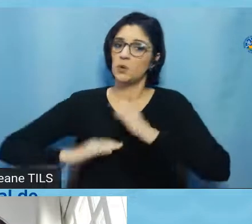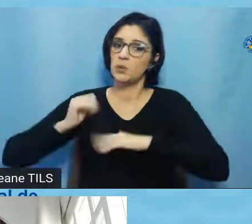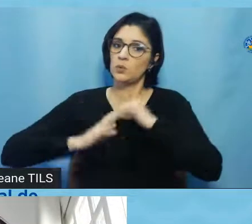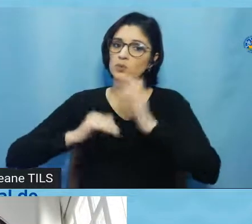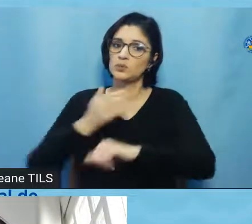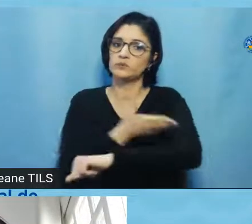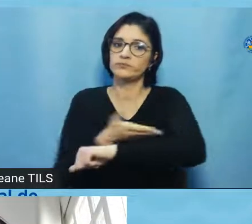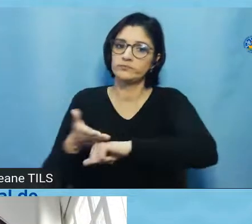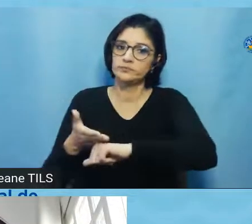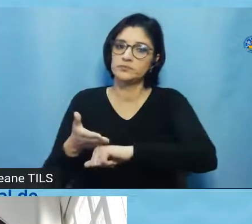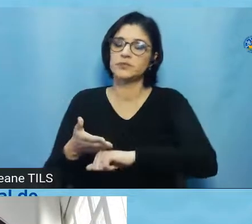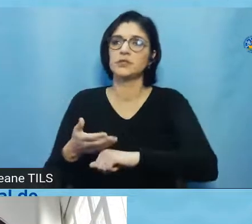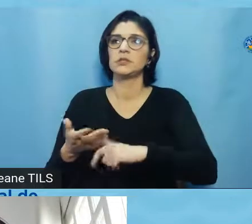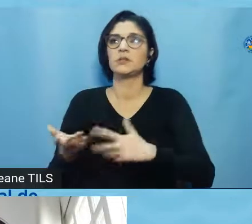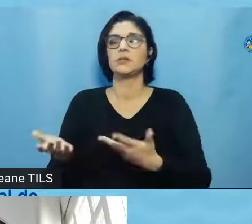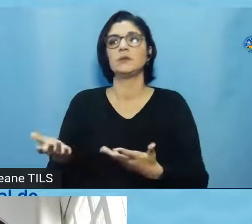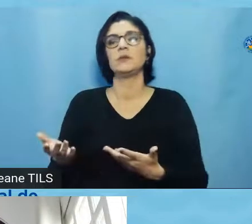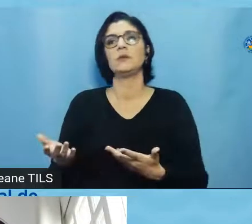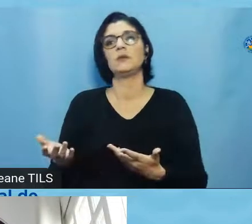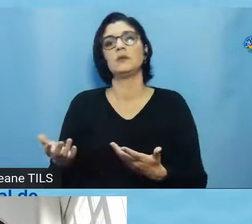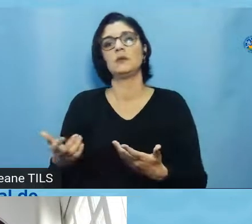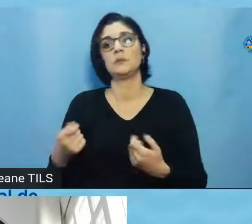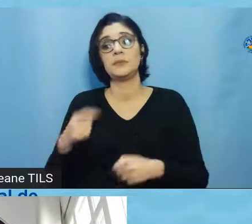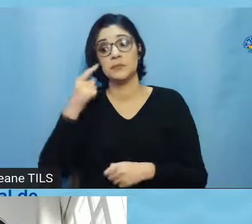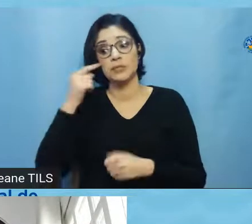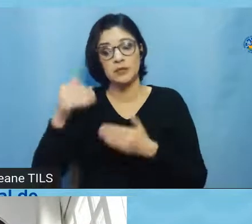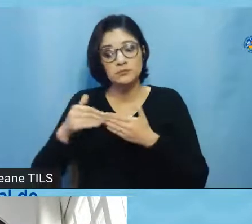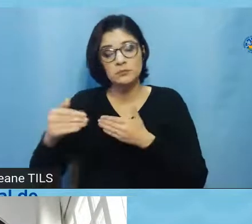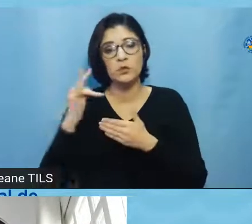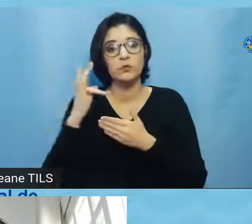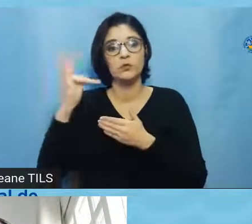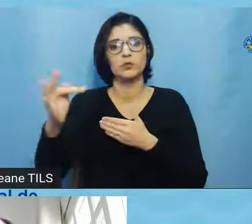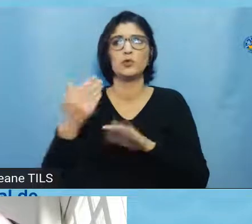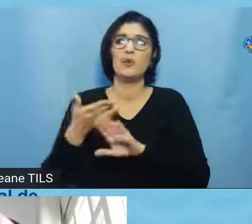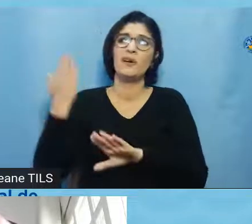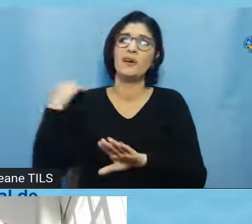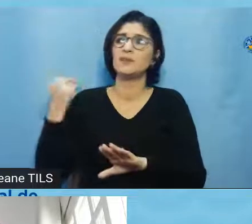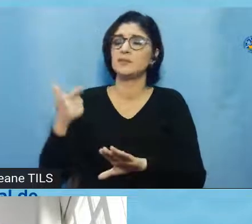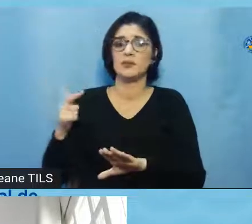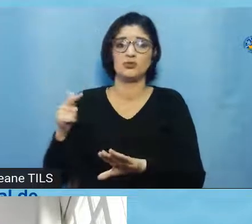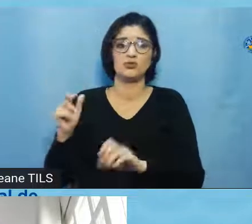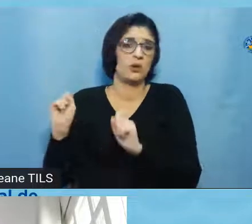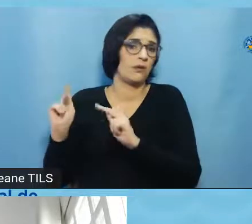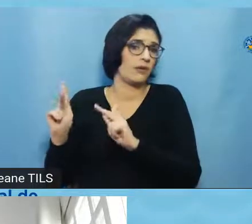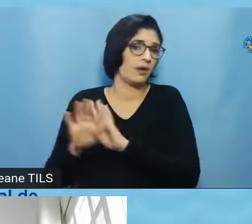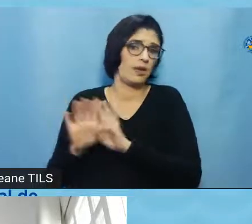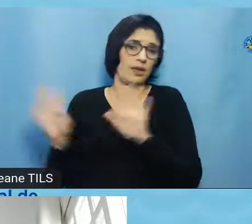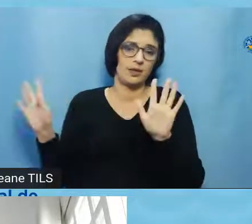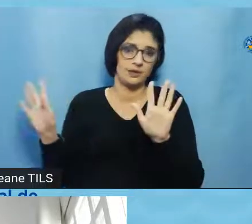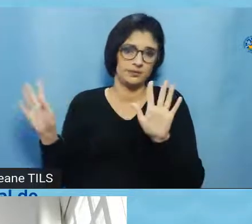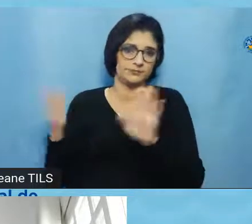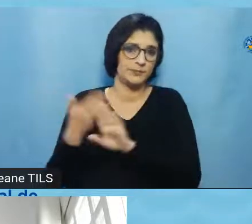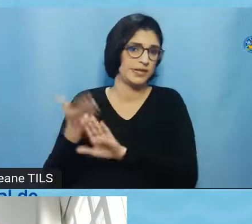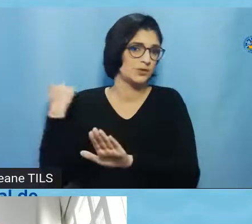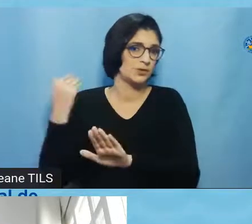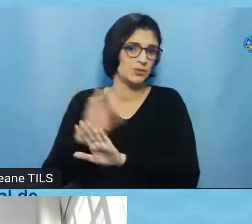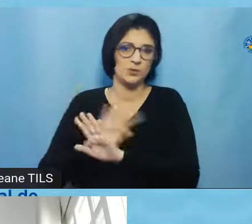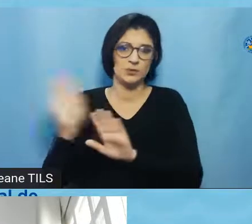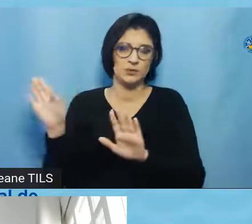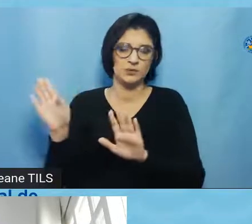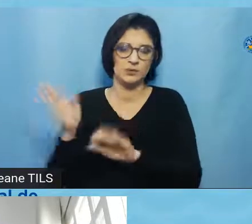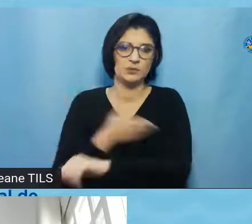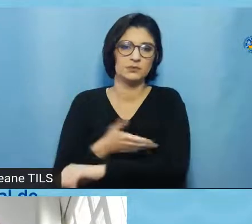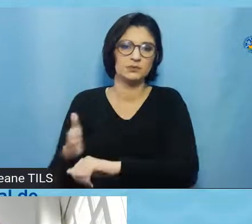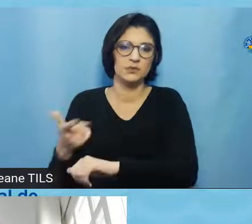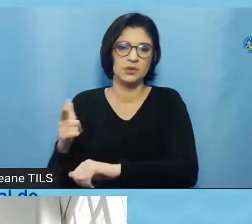olhar daqui pra frente, né? Ah, o que não foi submetido, bom, não era, né? Não, era um tempo em que essa cultura não